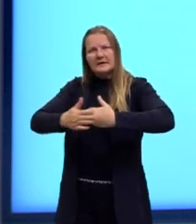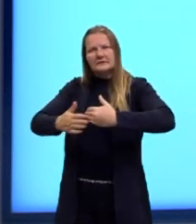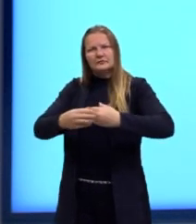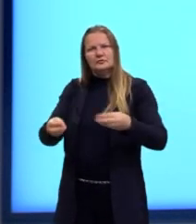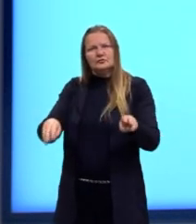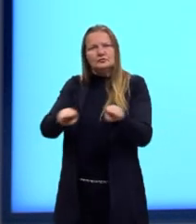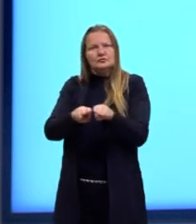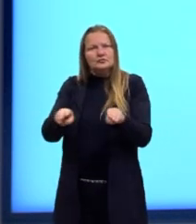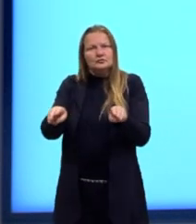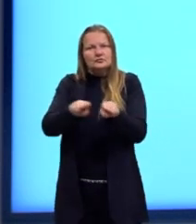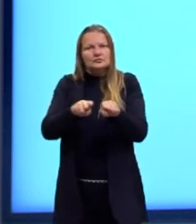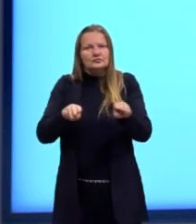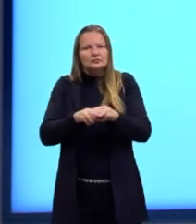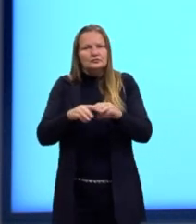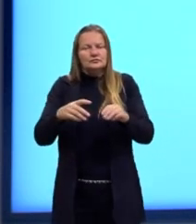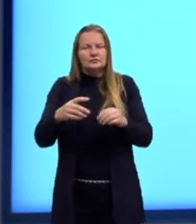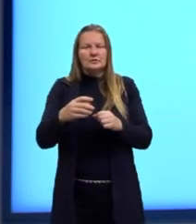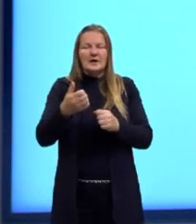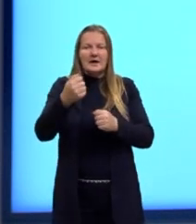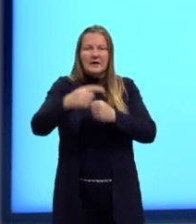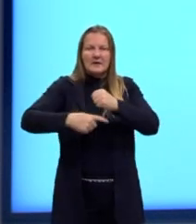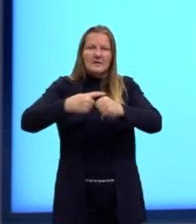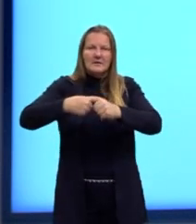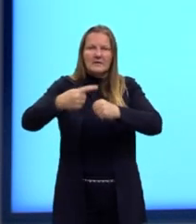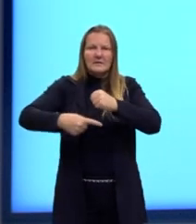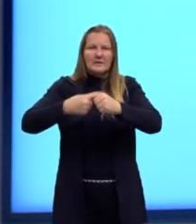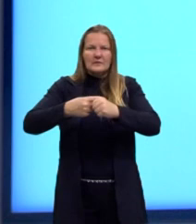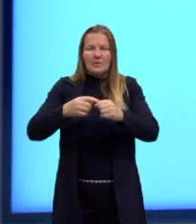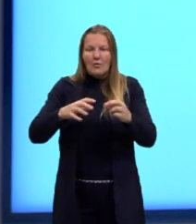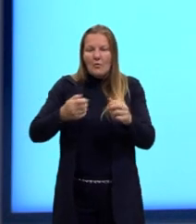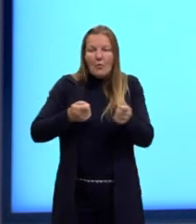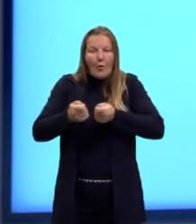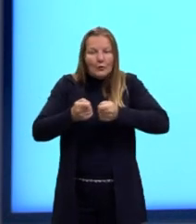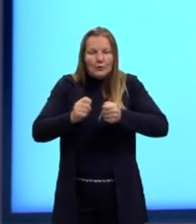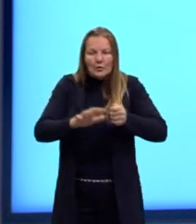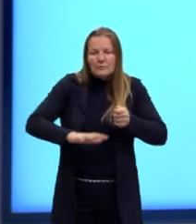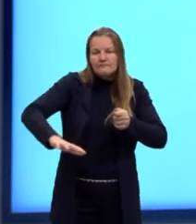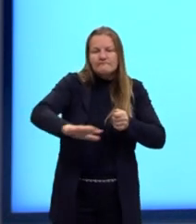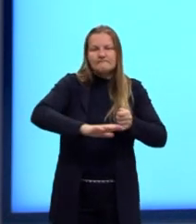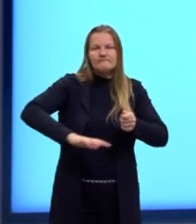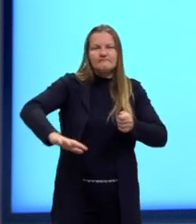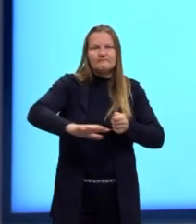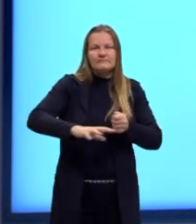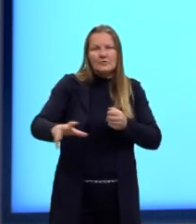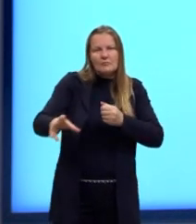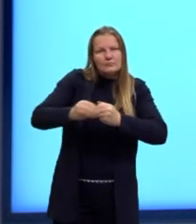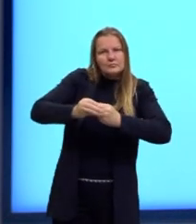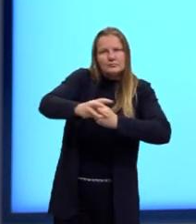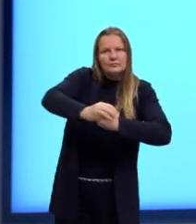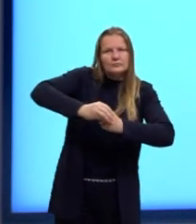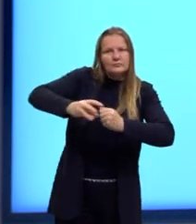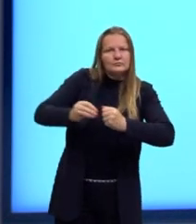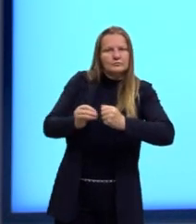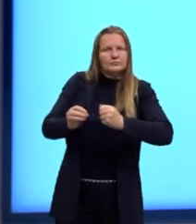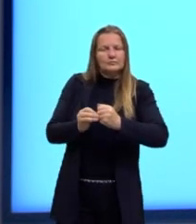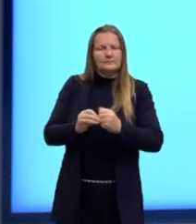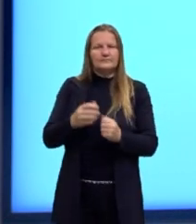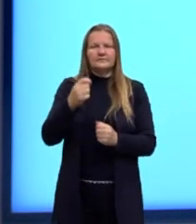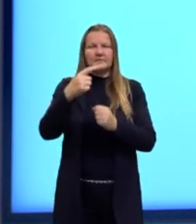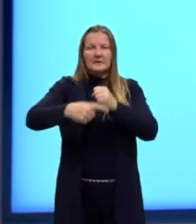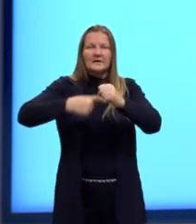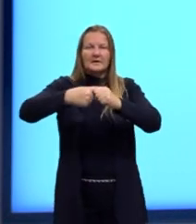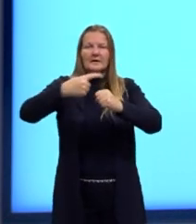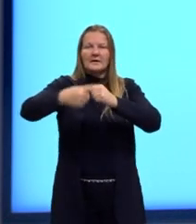aglomerados desses átomos. Então, os domínios magnéticos. Então, são esses aglomerados de vários átomos. Lembrando que esses são